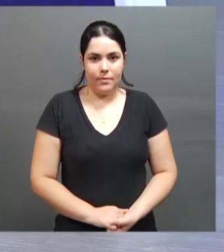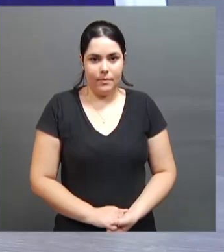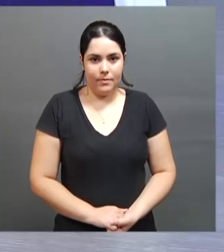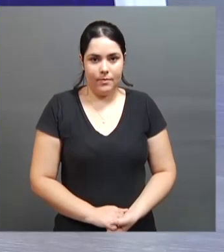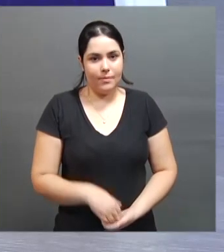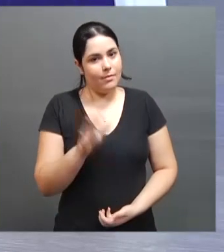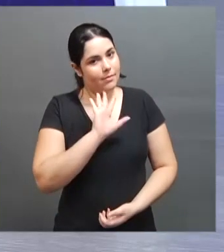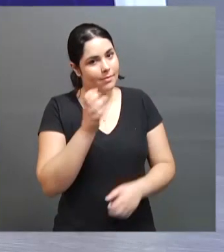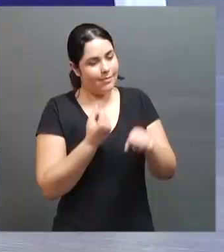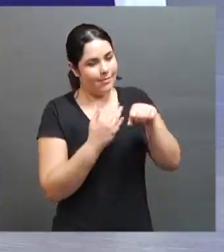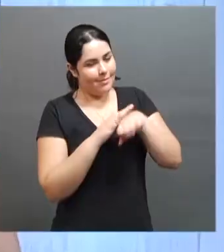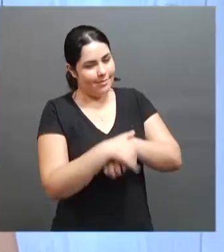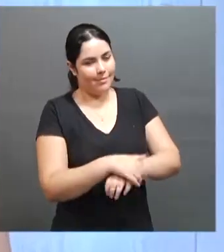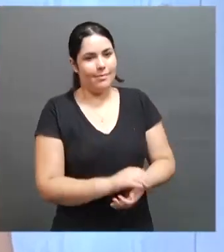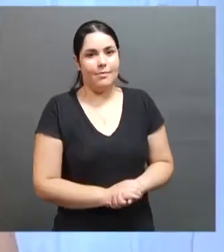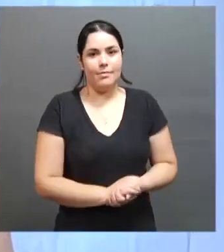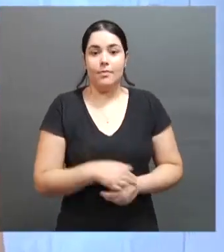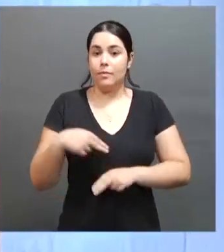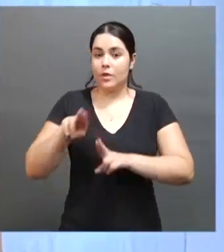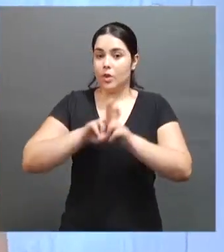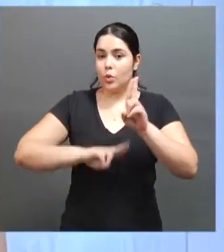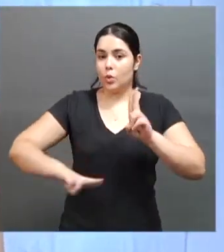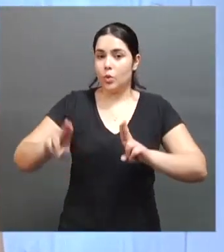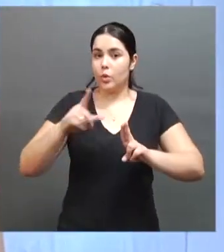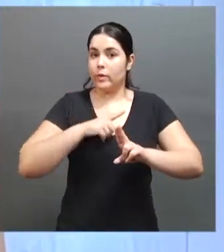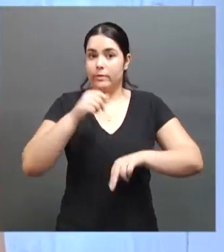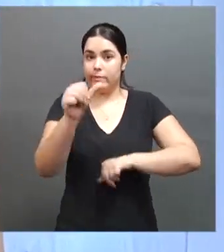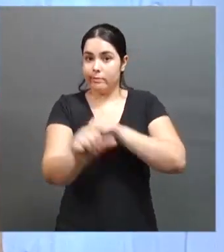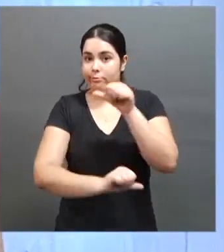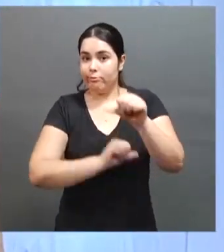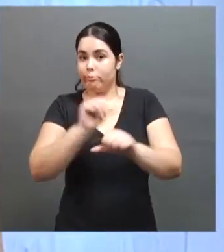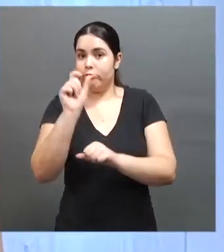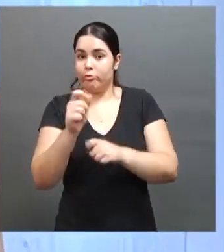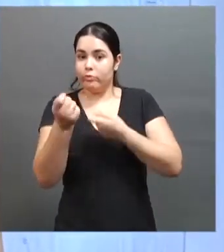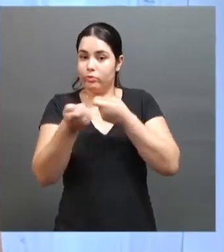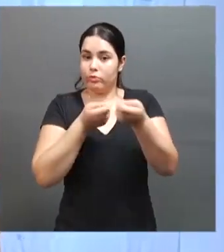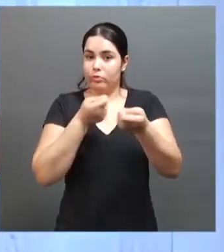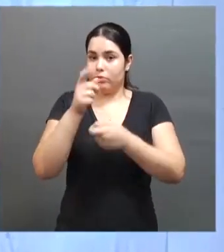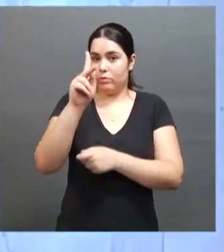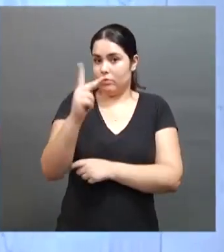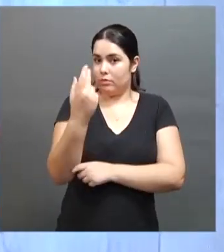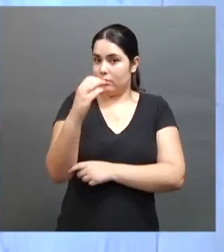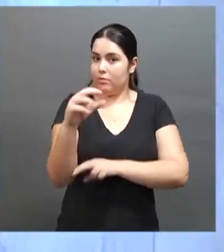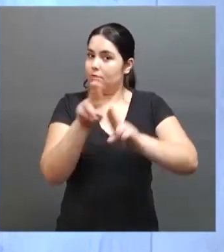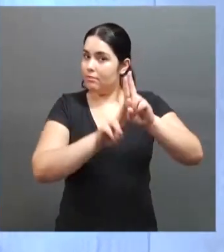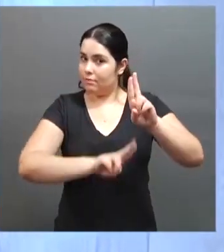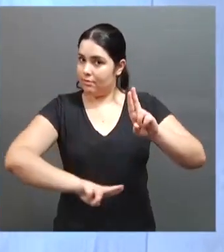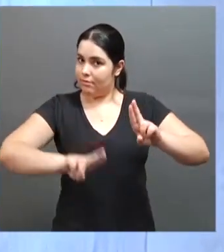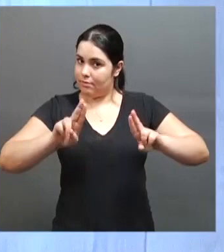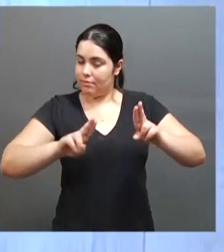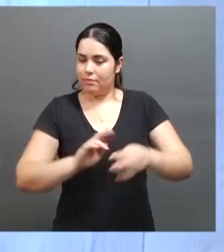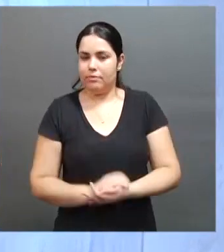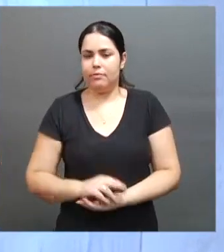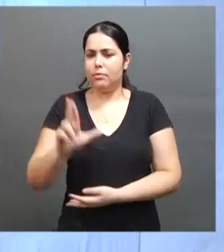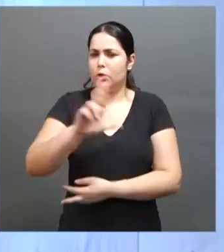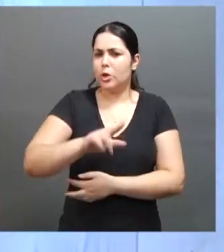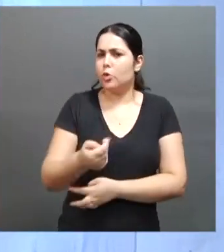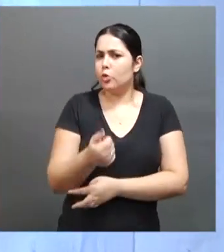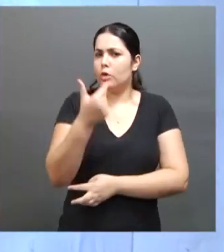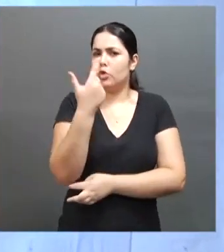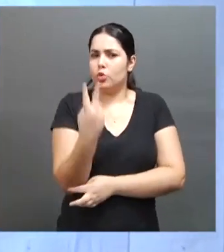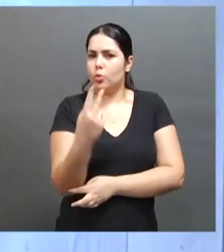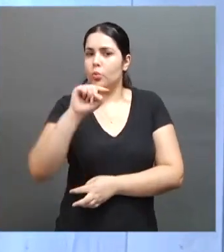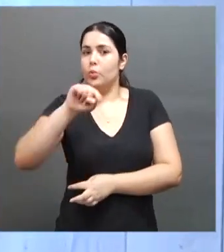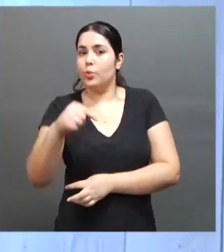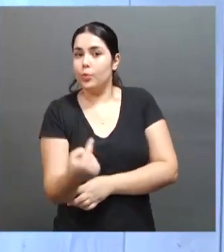Olá, boa noite. UFU anuncia mudanças na gestão do Hospital de Clínicas. Em Uberlândia, são quase 2 mil